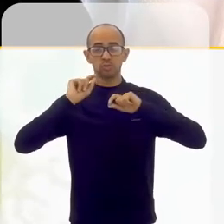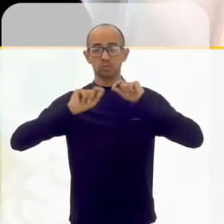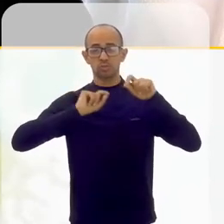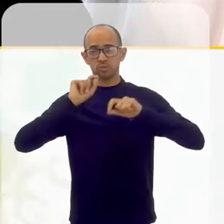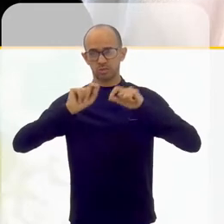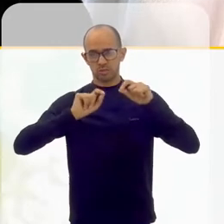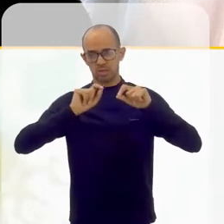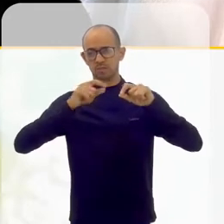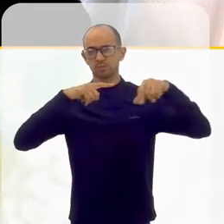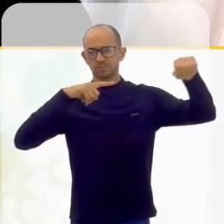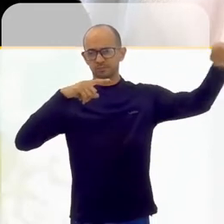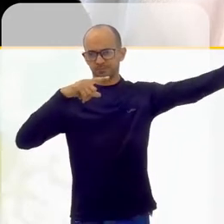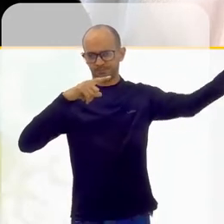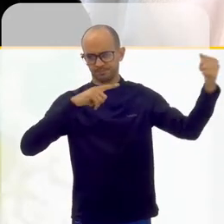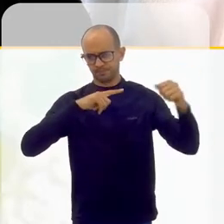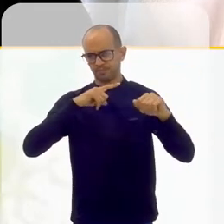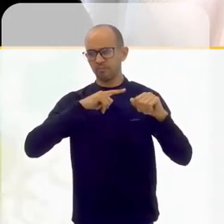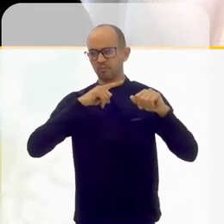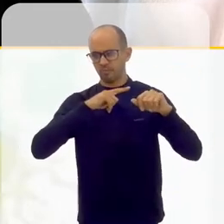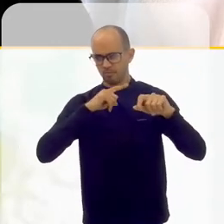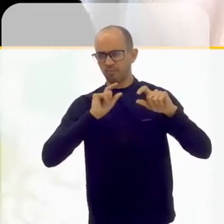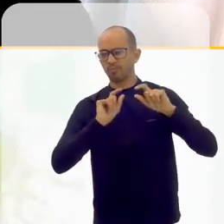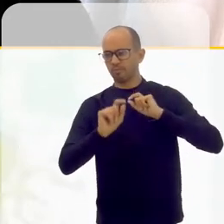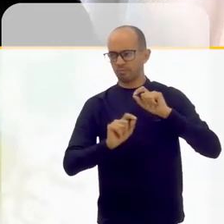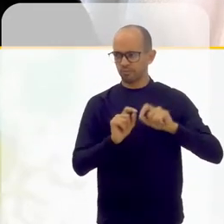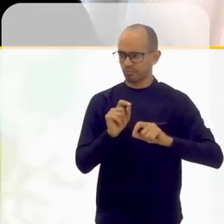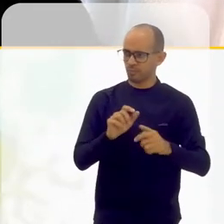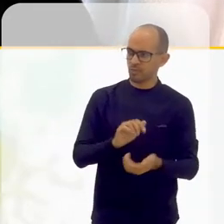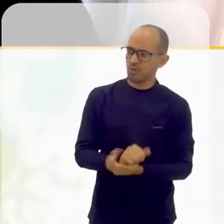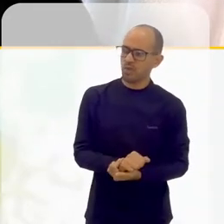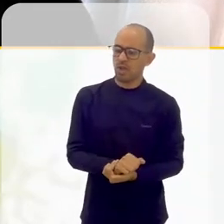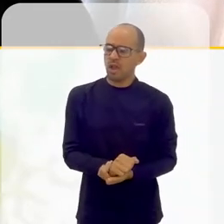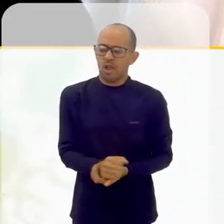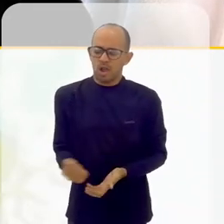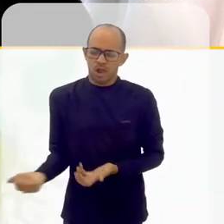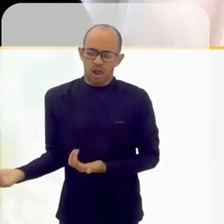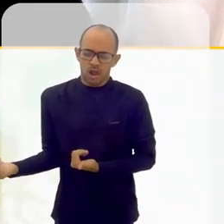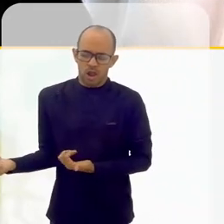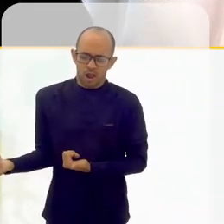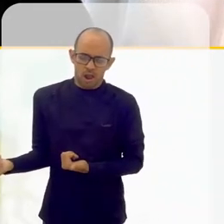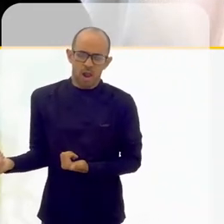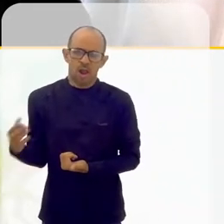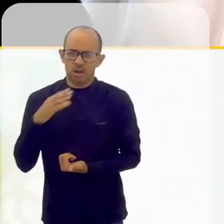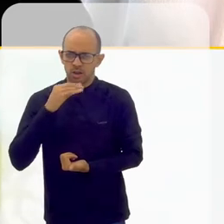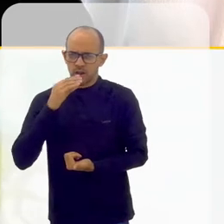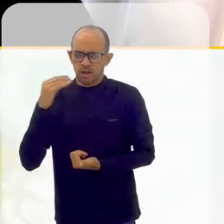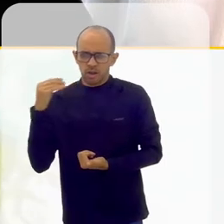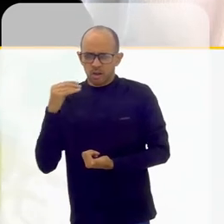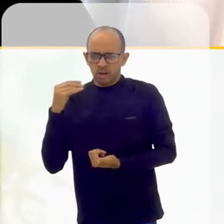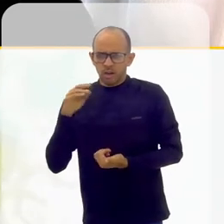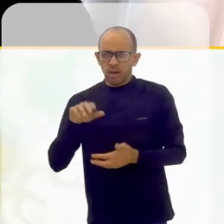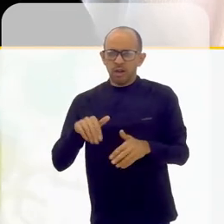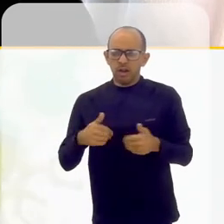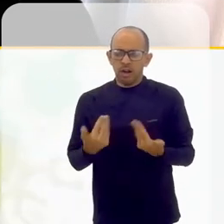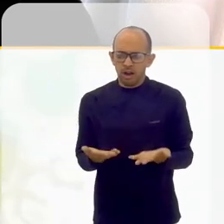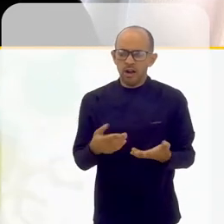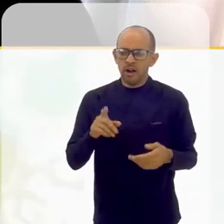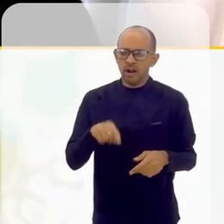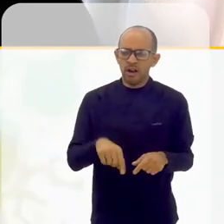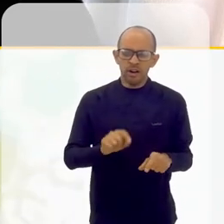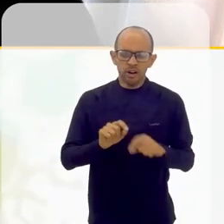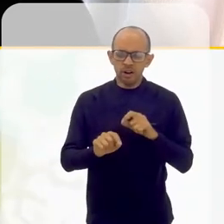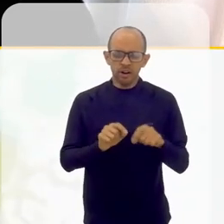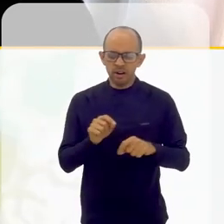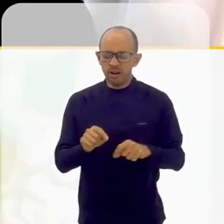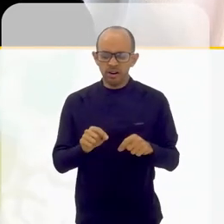em que você tem, como você mesmo disse, adolescentes, ou seja, estão